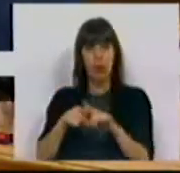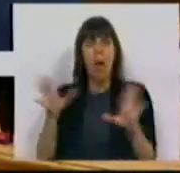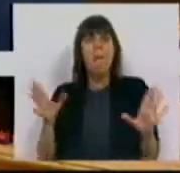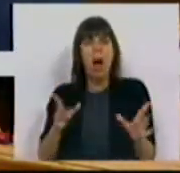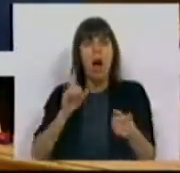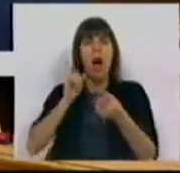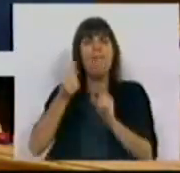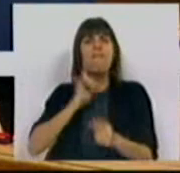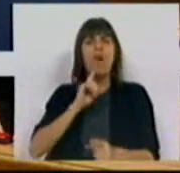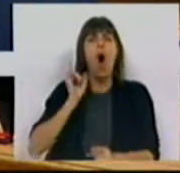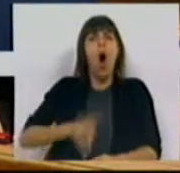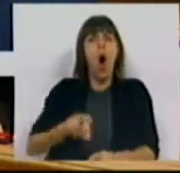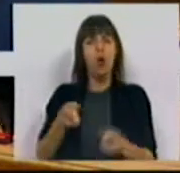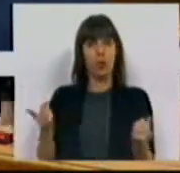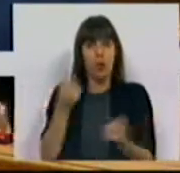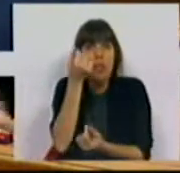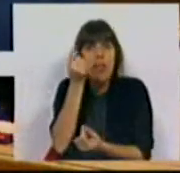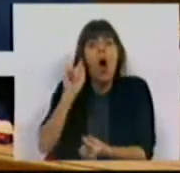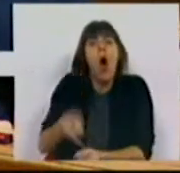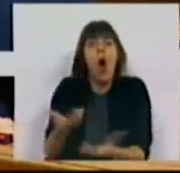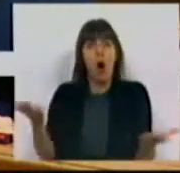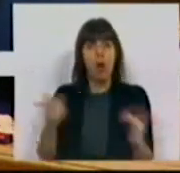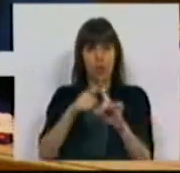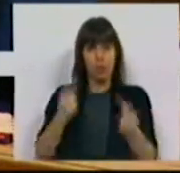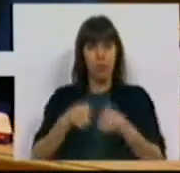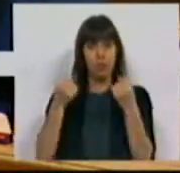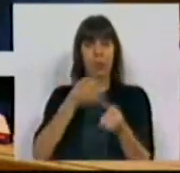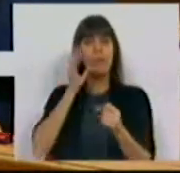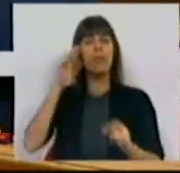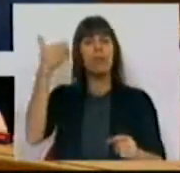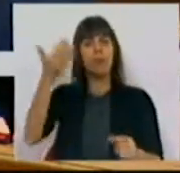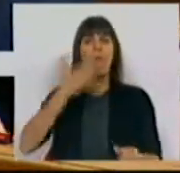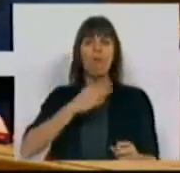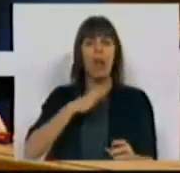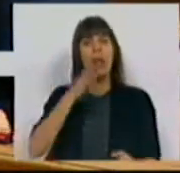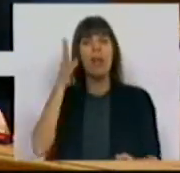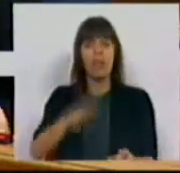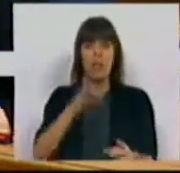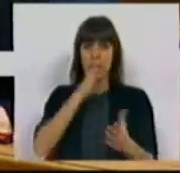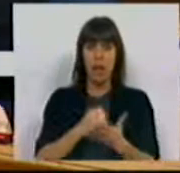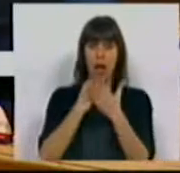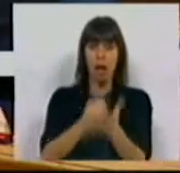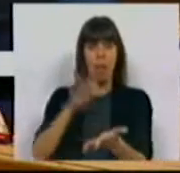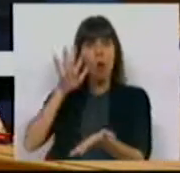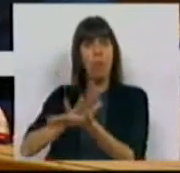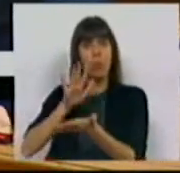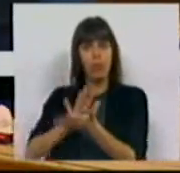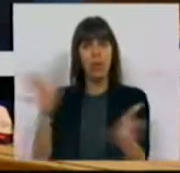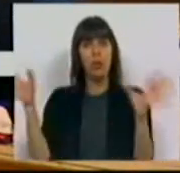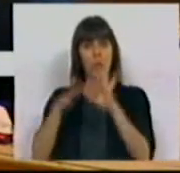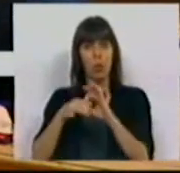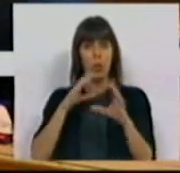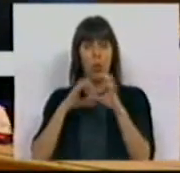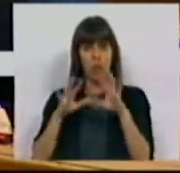mas afinal com que verbas é que nós vamos tratar disso? E já que não é capaz de falar do futuro, pelo menos diga se os apoios às publicações sobre